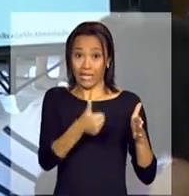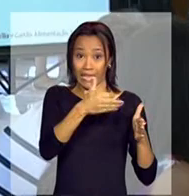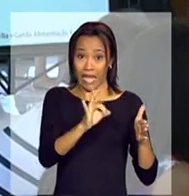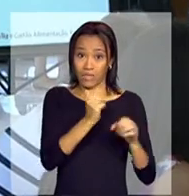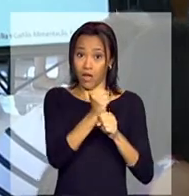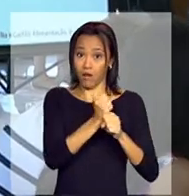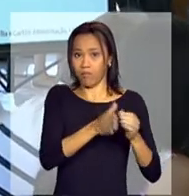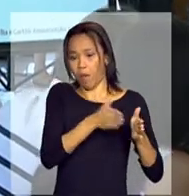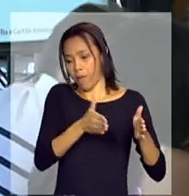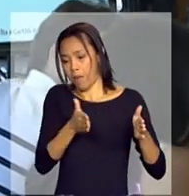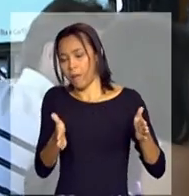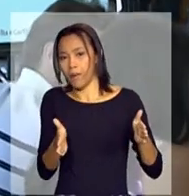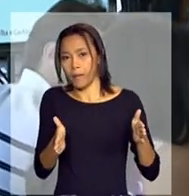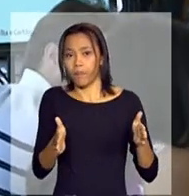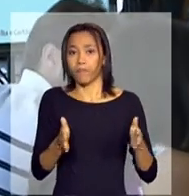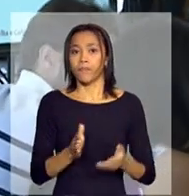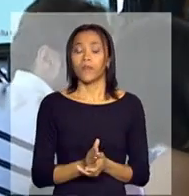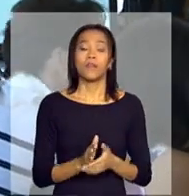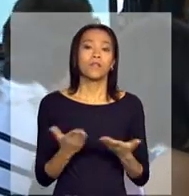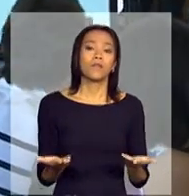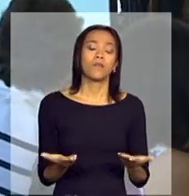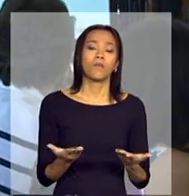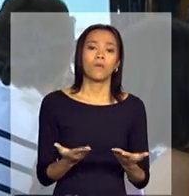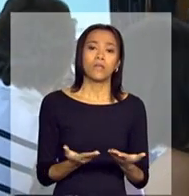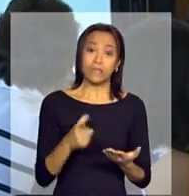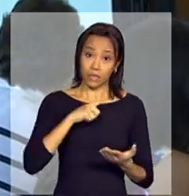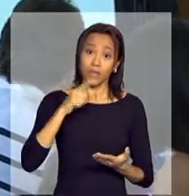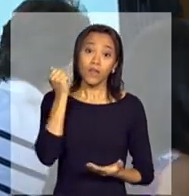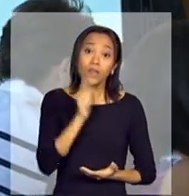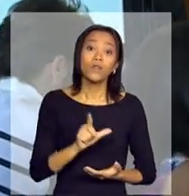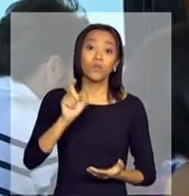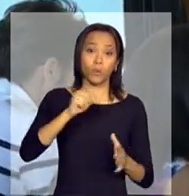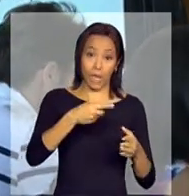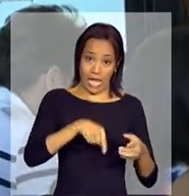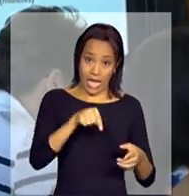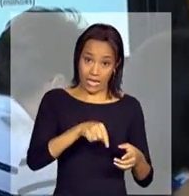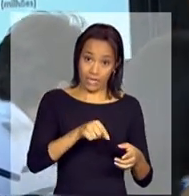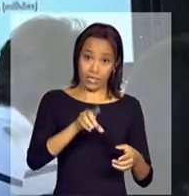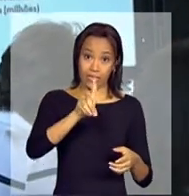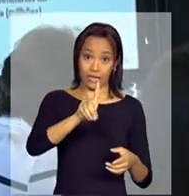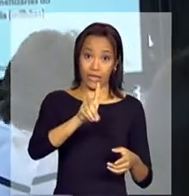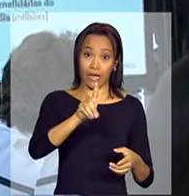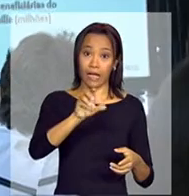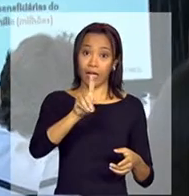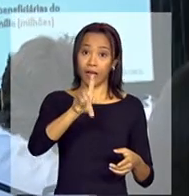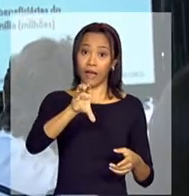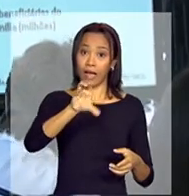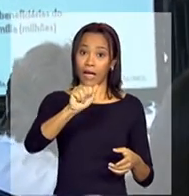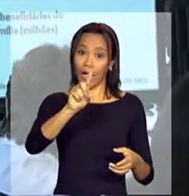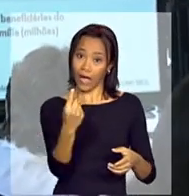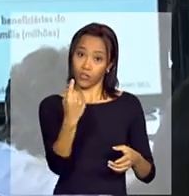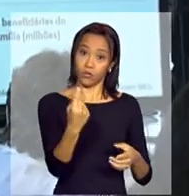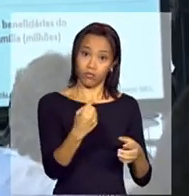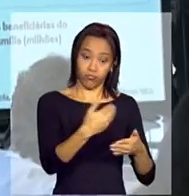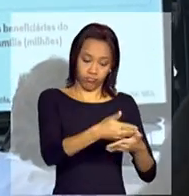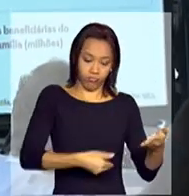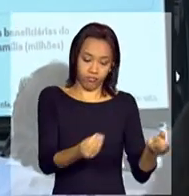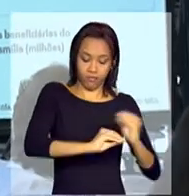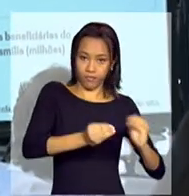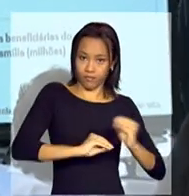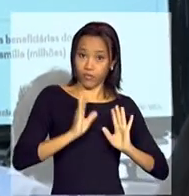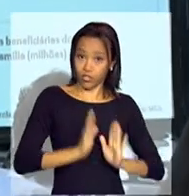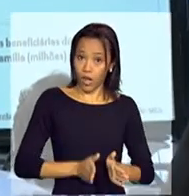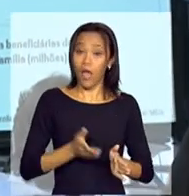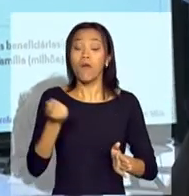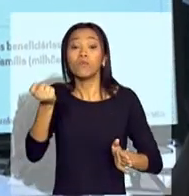Tendo agora o cadastro do Bolsa Família construído, é possível dar os demais saltos e é